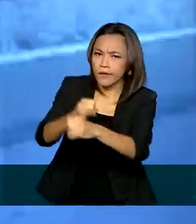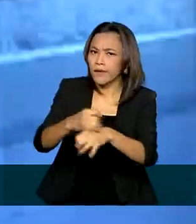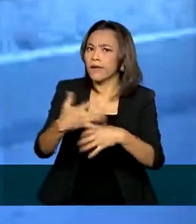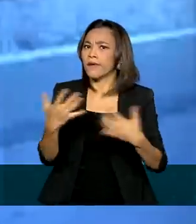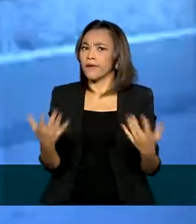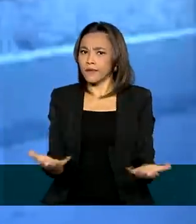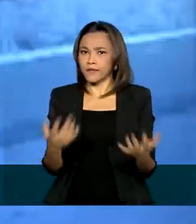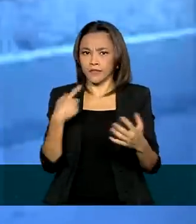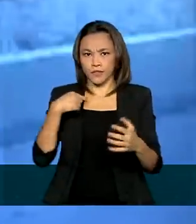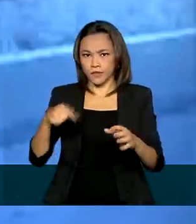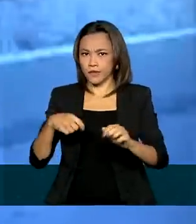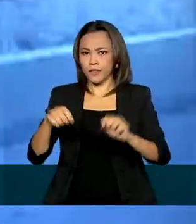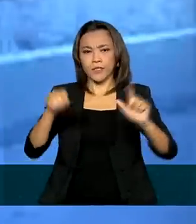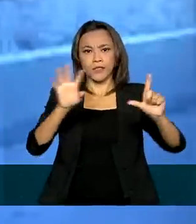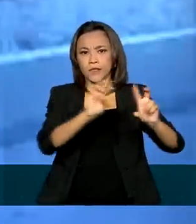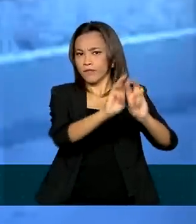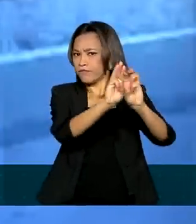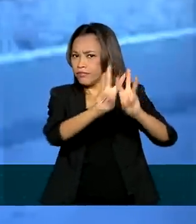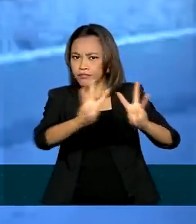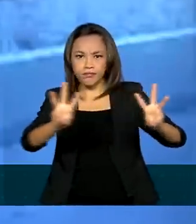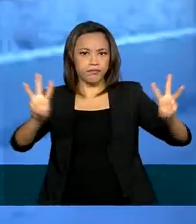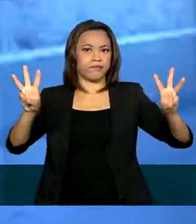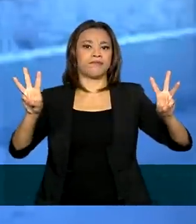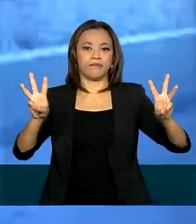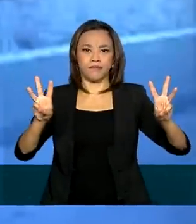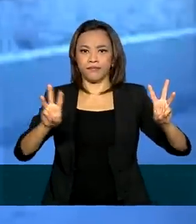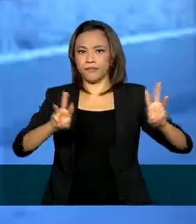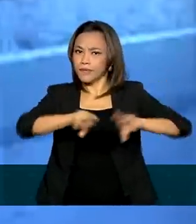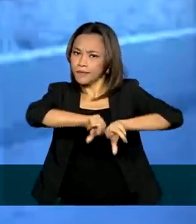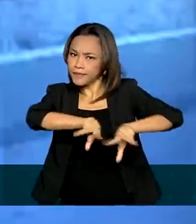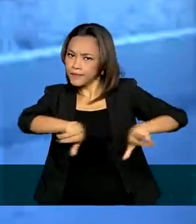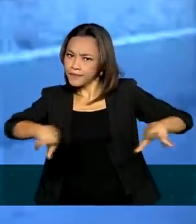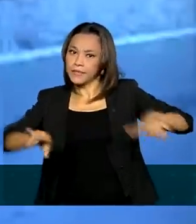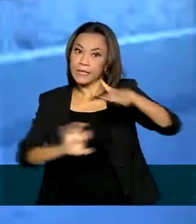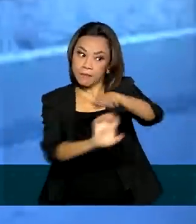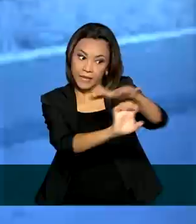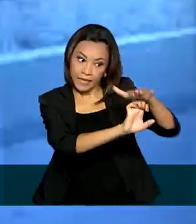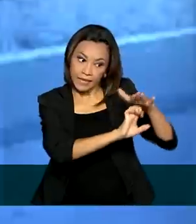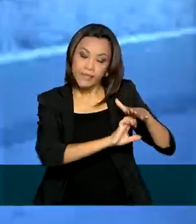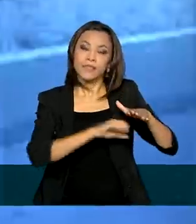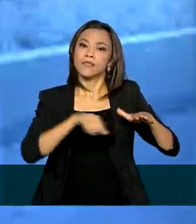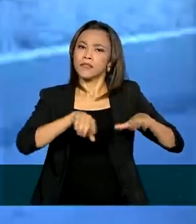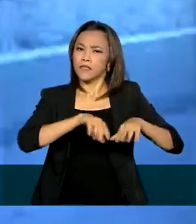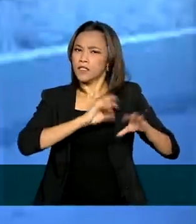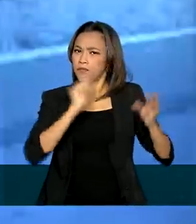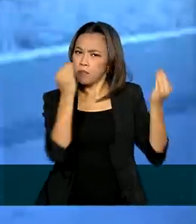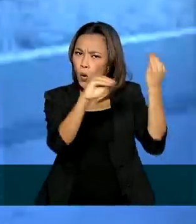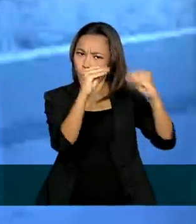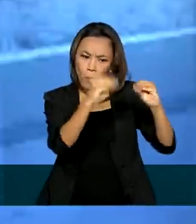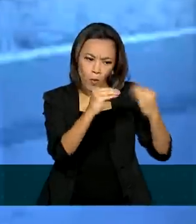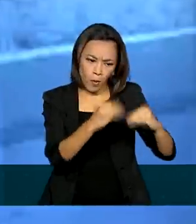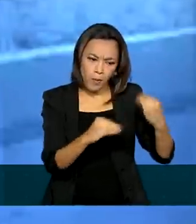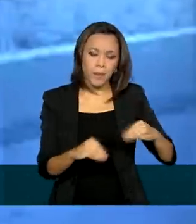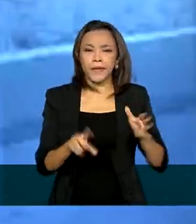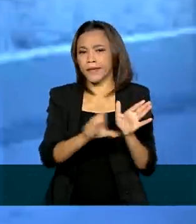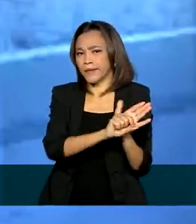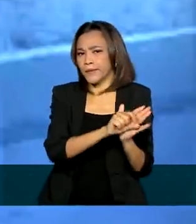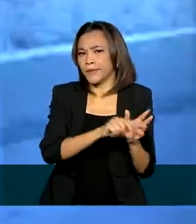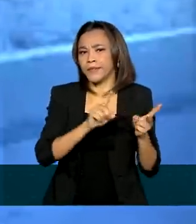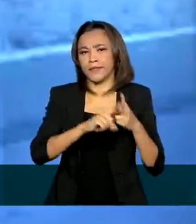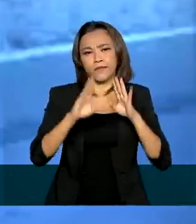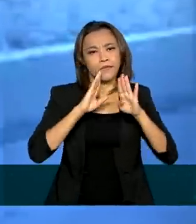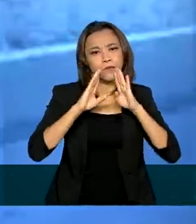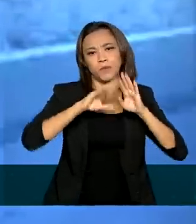páginas e empresas que divulgam e têm redes na internet, como Twitter, Facebook,